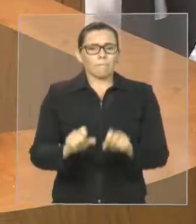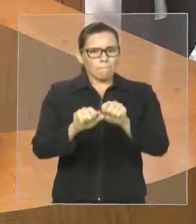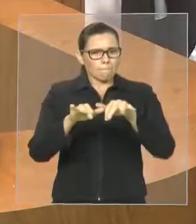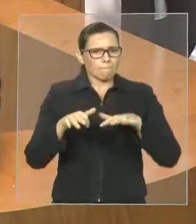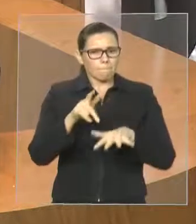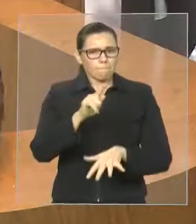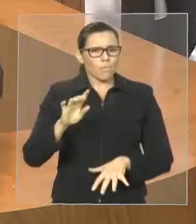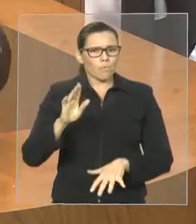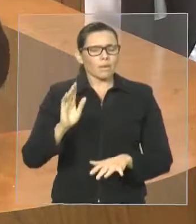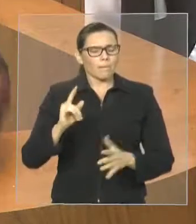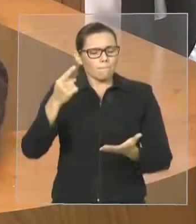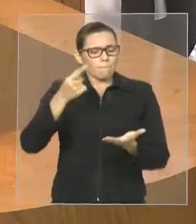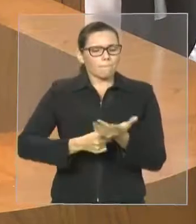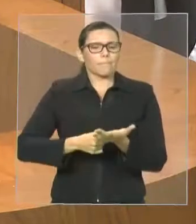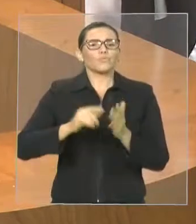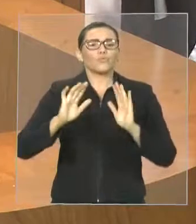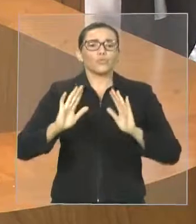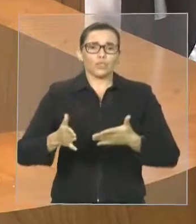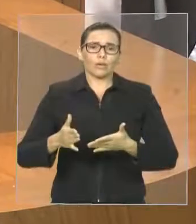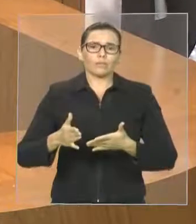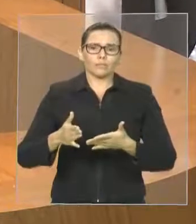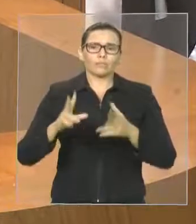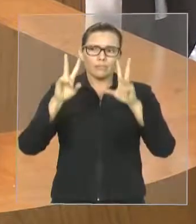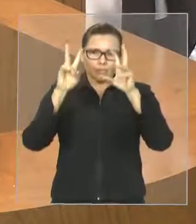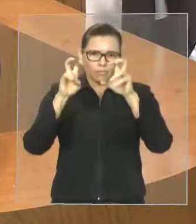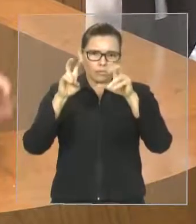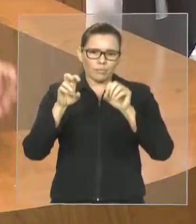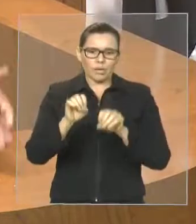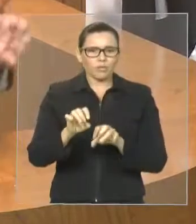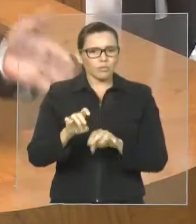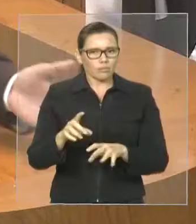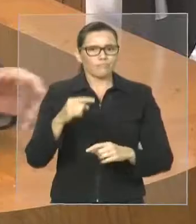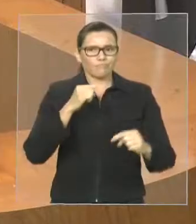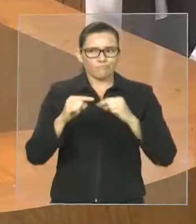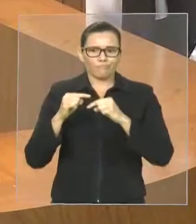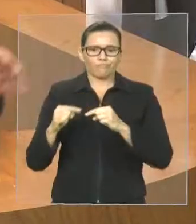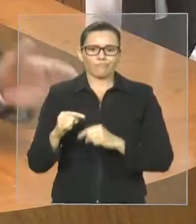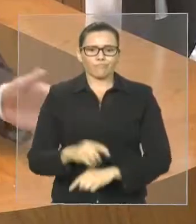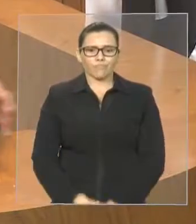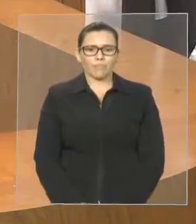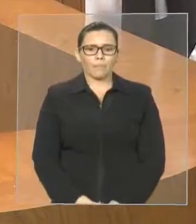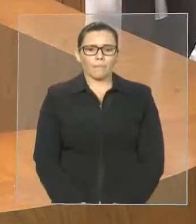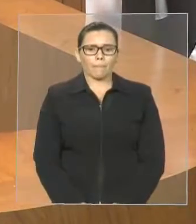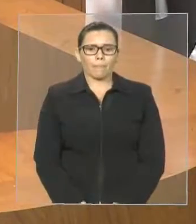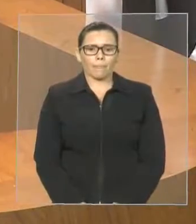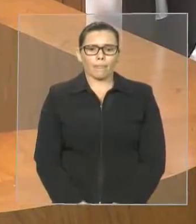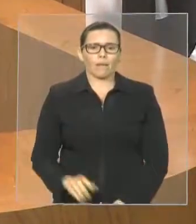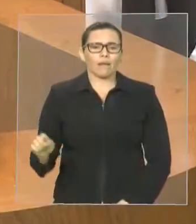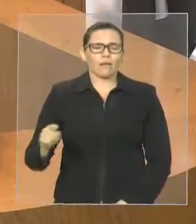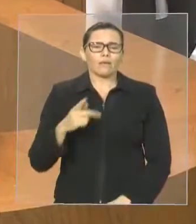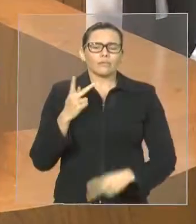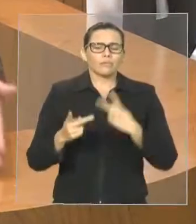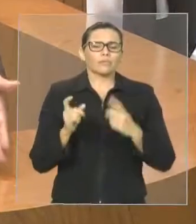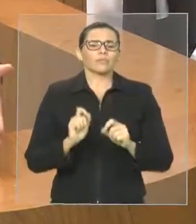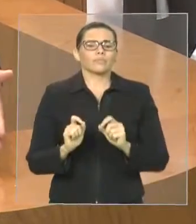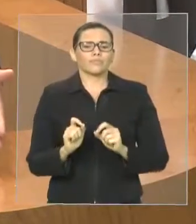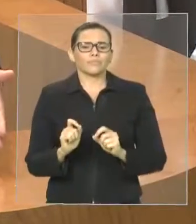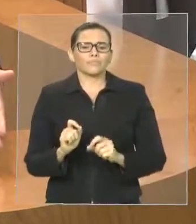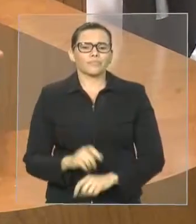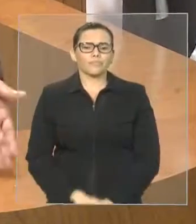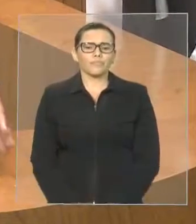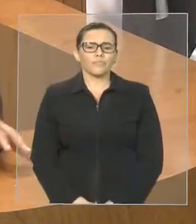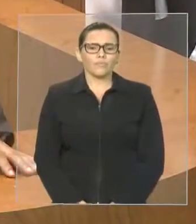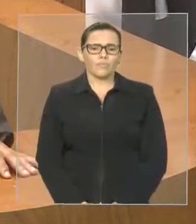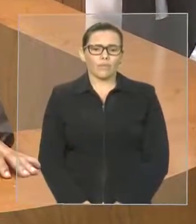E destacamos a importância do diálogo. Diálogo tão propagado pelo governo da mudança, pelo governador Flávio Dino, e que o seu filhote